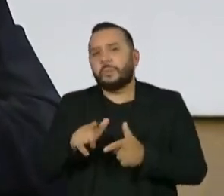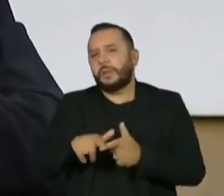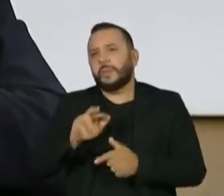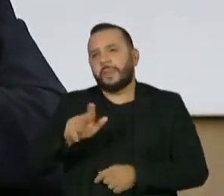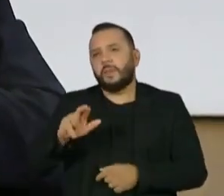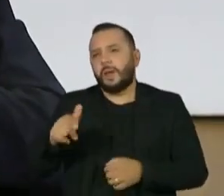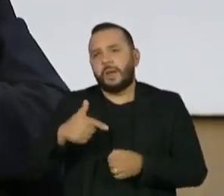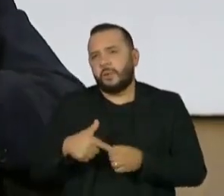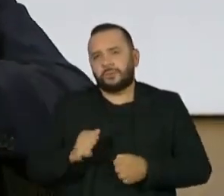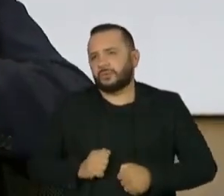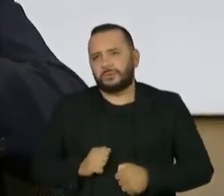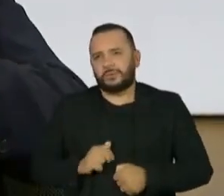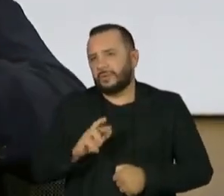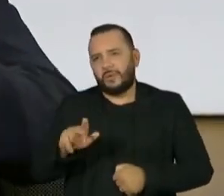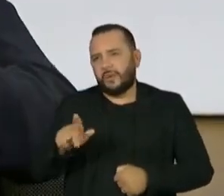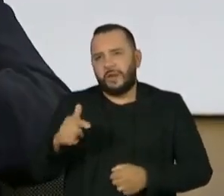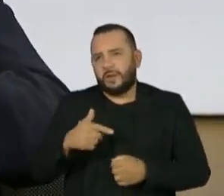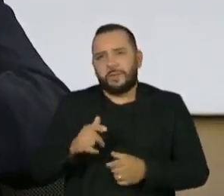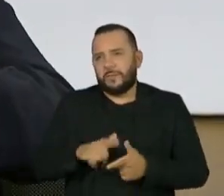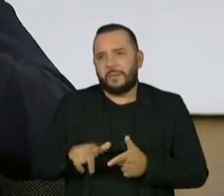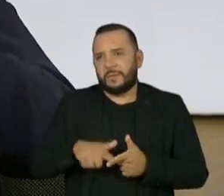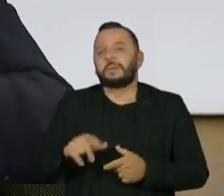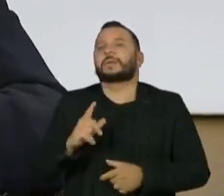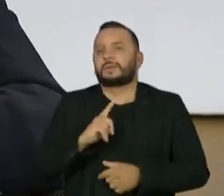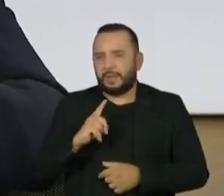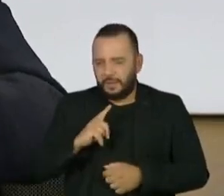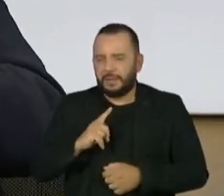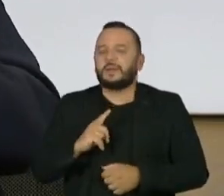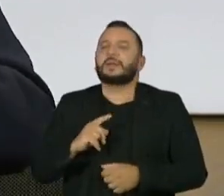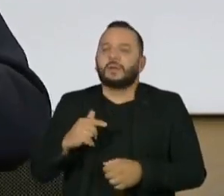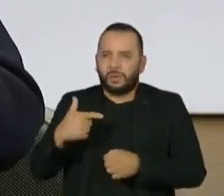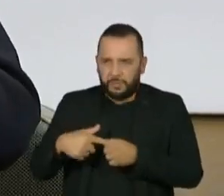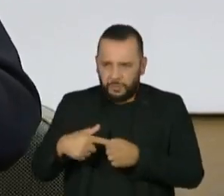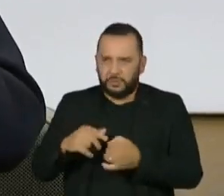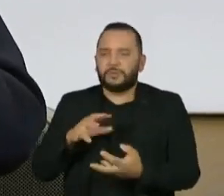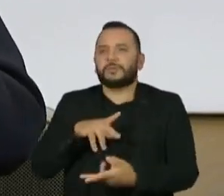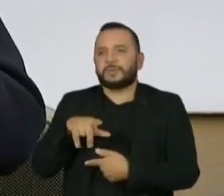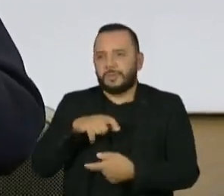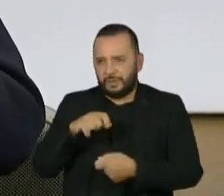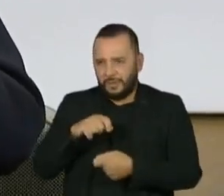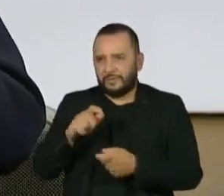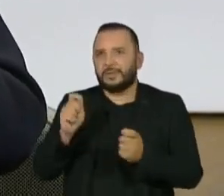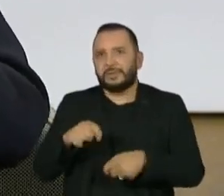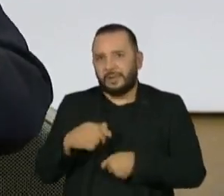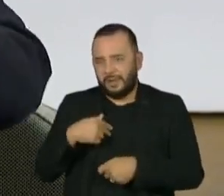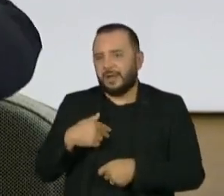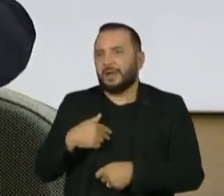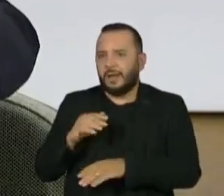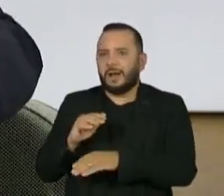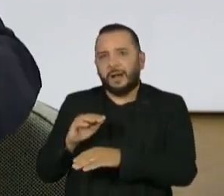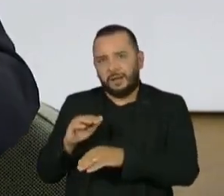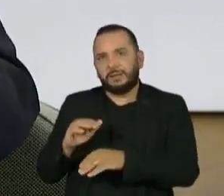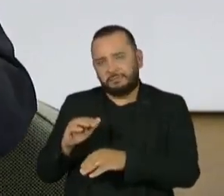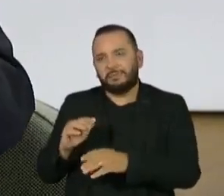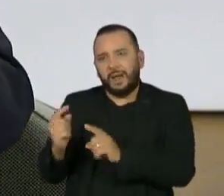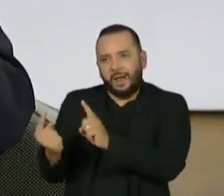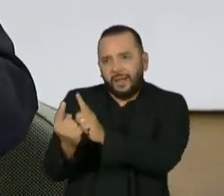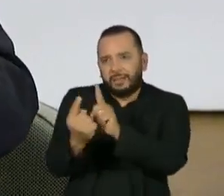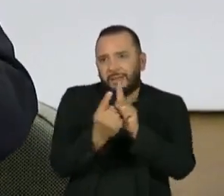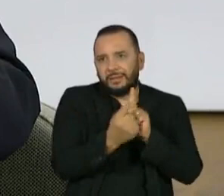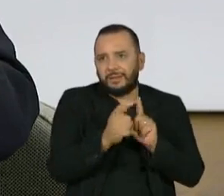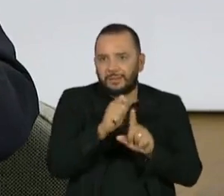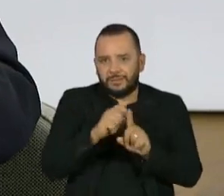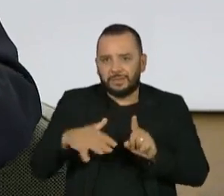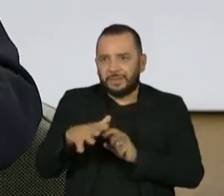combustível. Você tem combustíveis, biocombustíveis, que vão atender a sociedade. Eu acho que, em